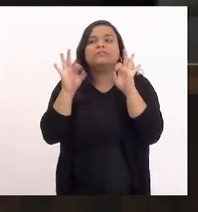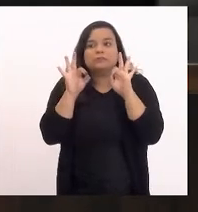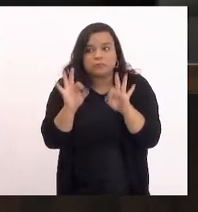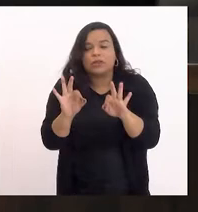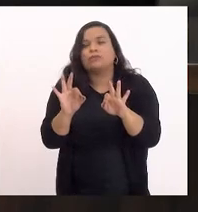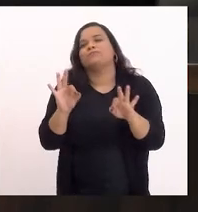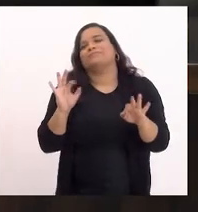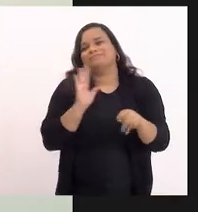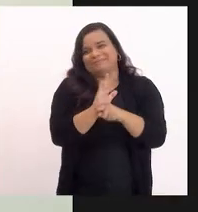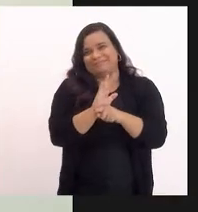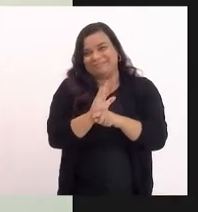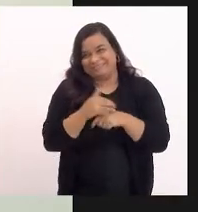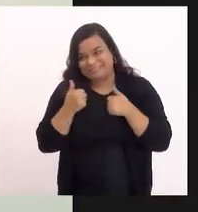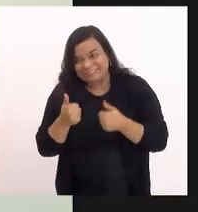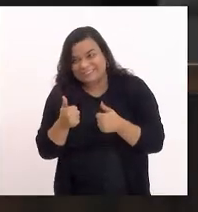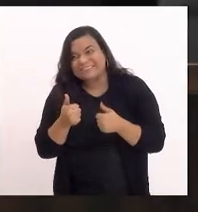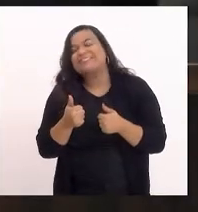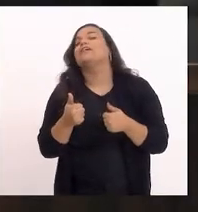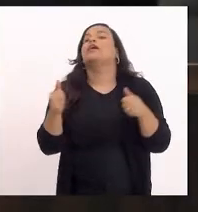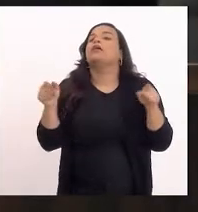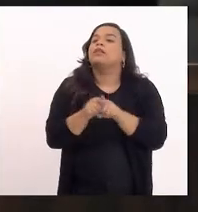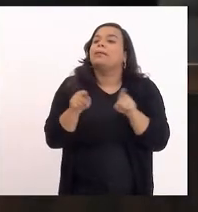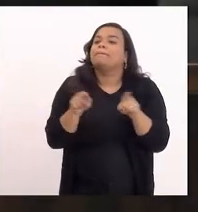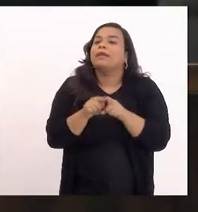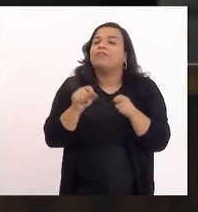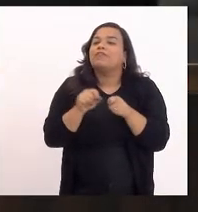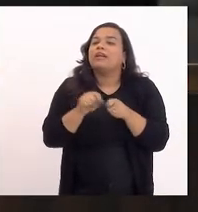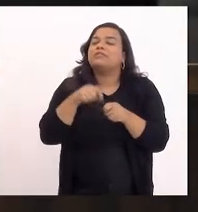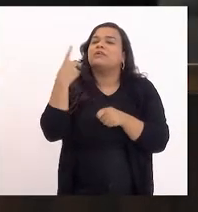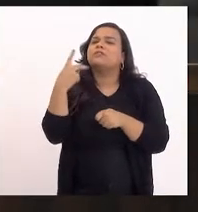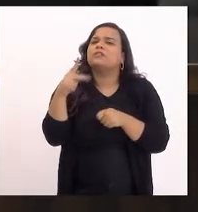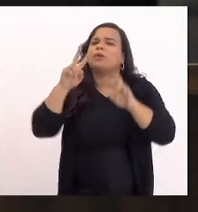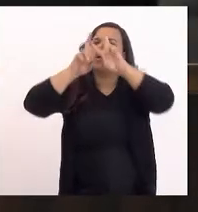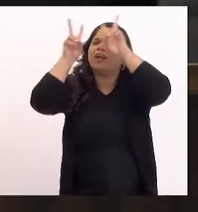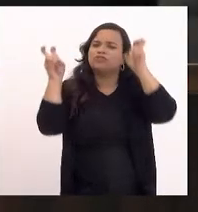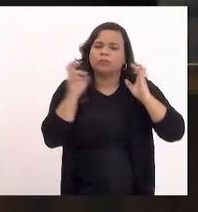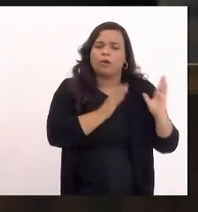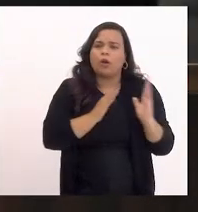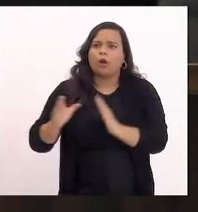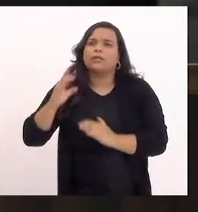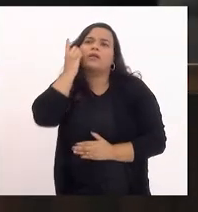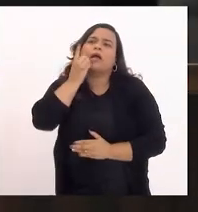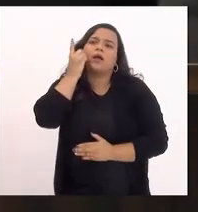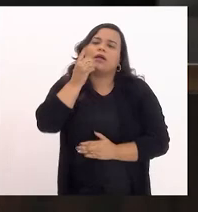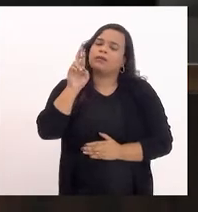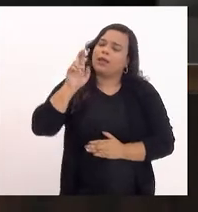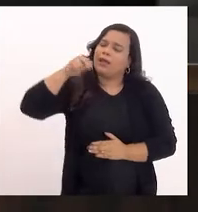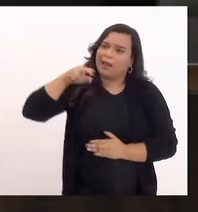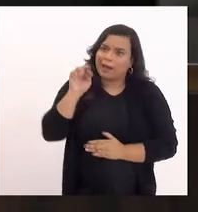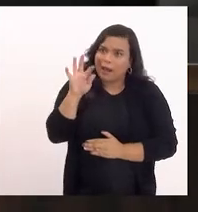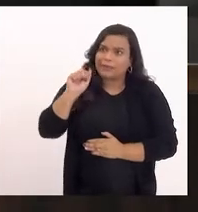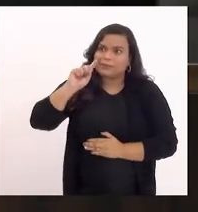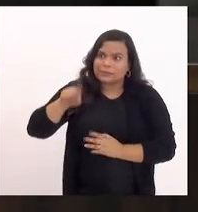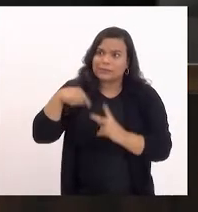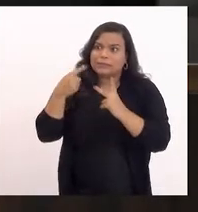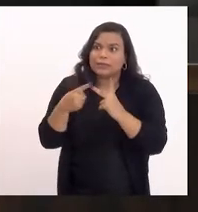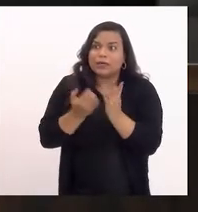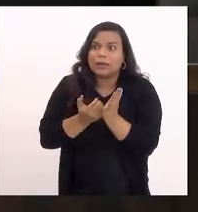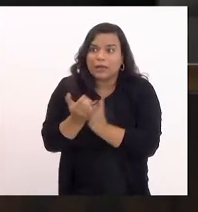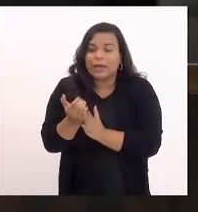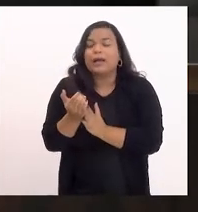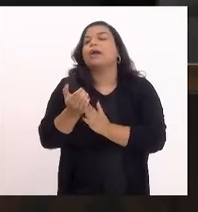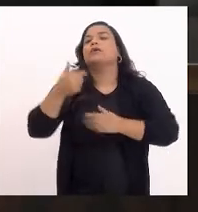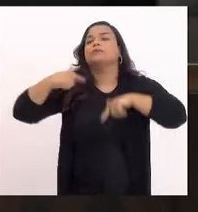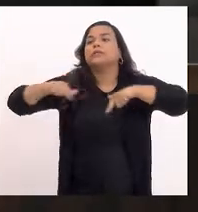tão importante. Para fazer também a sua questão de ordem, deputada Renata, em seguida daremos início ao expediente final.